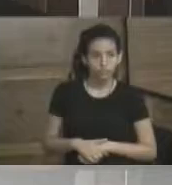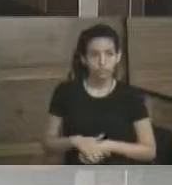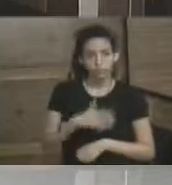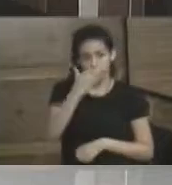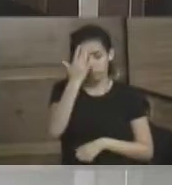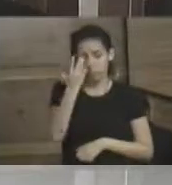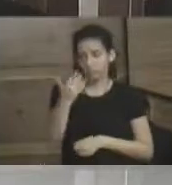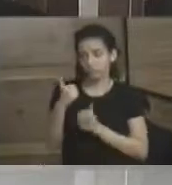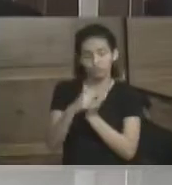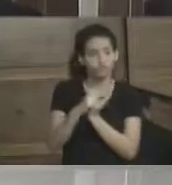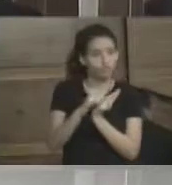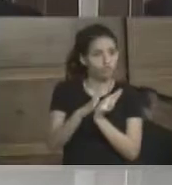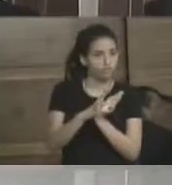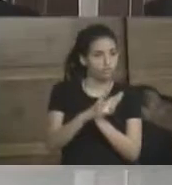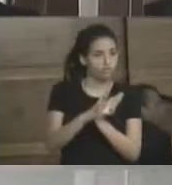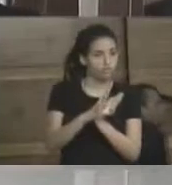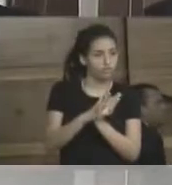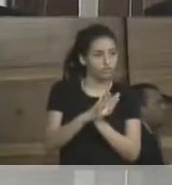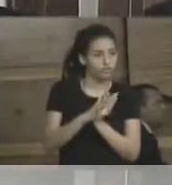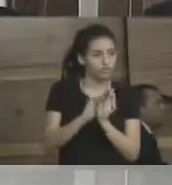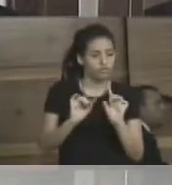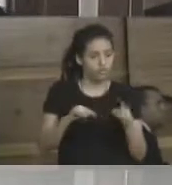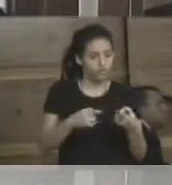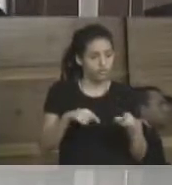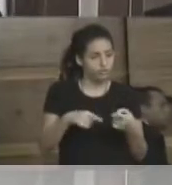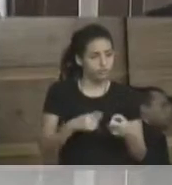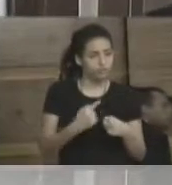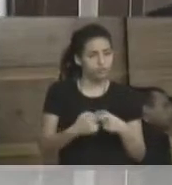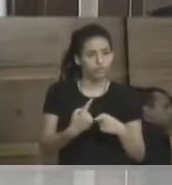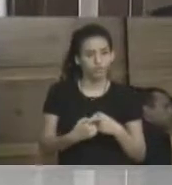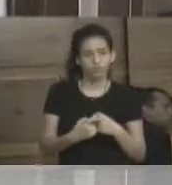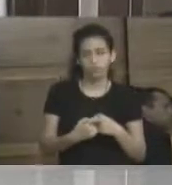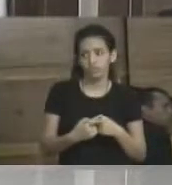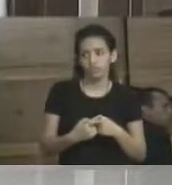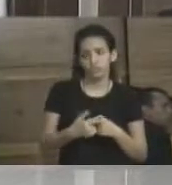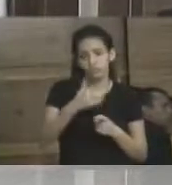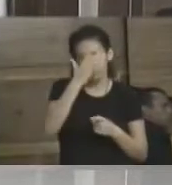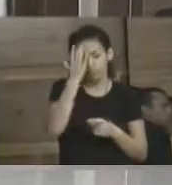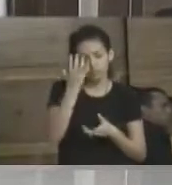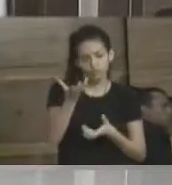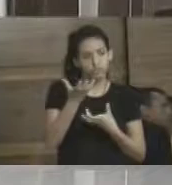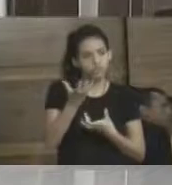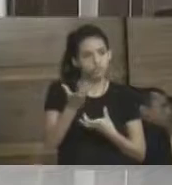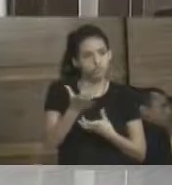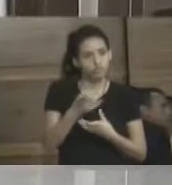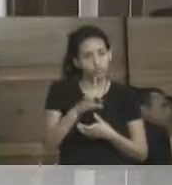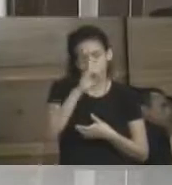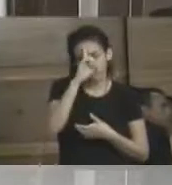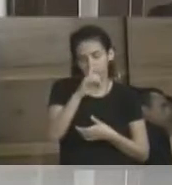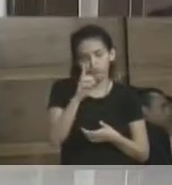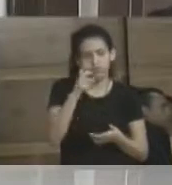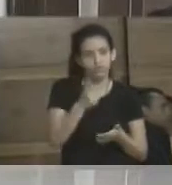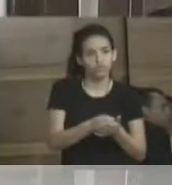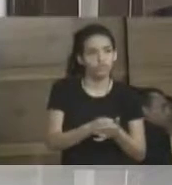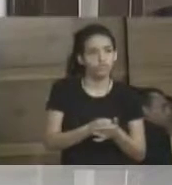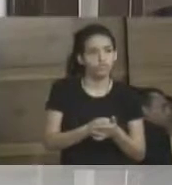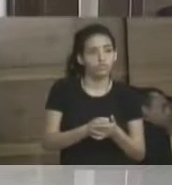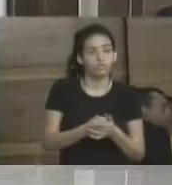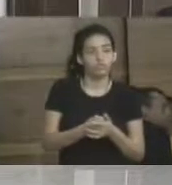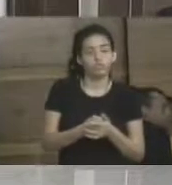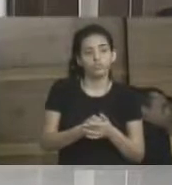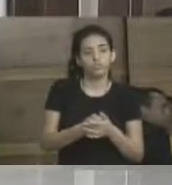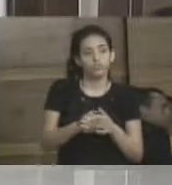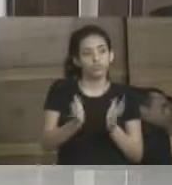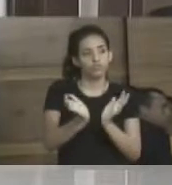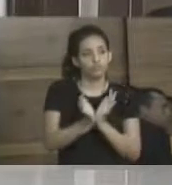perseguição, cabe dizer, foi demitida por perseguição porque era uma das poucas pessoas que queria que seus direitos fossem cumpridos e aí a cooperativa